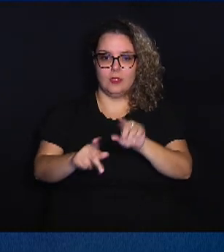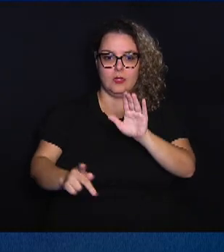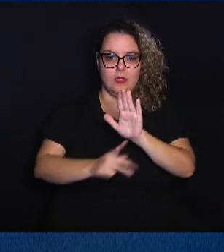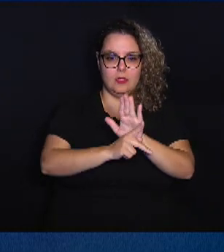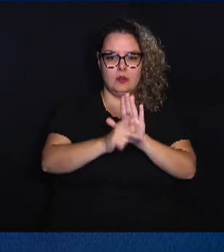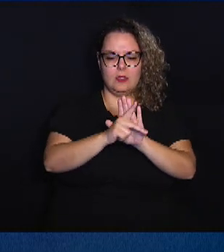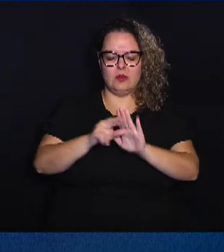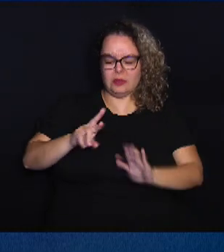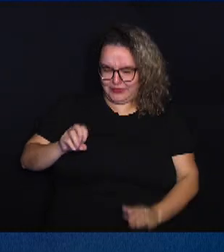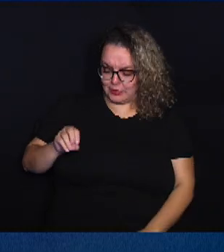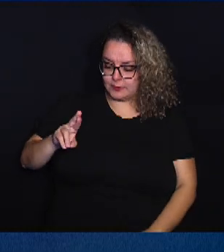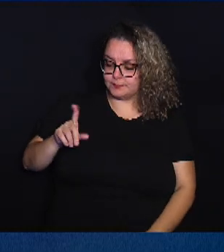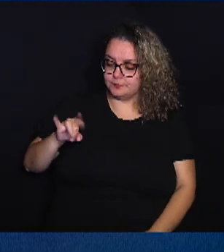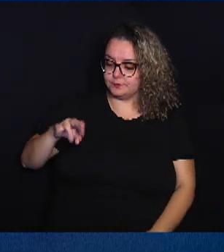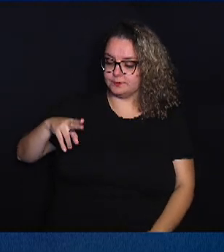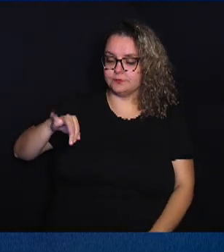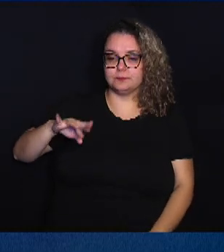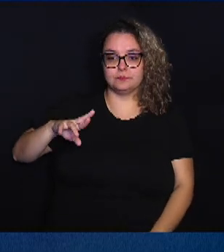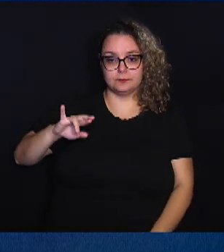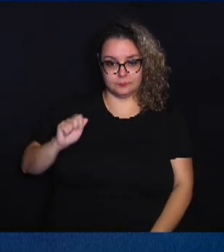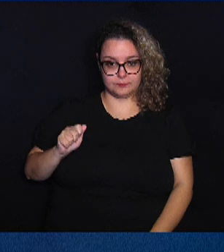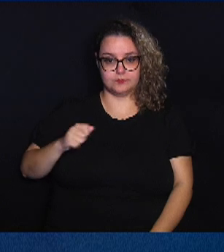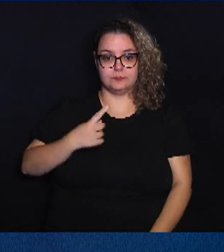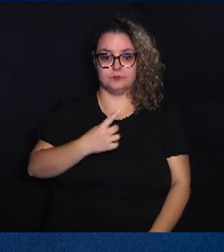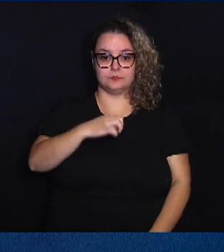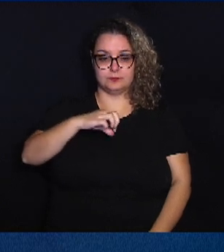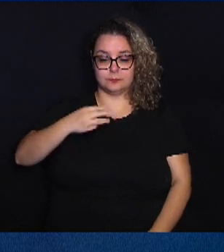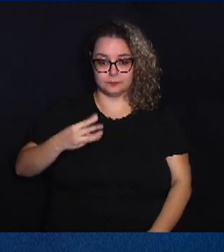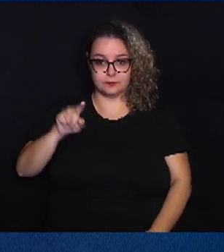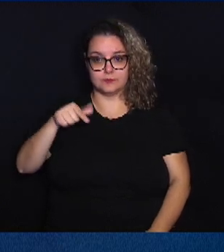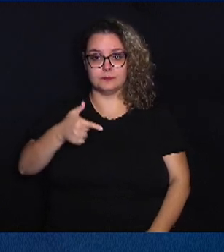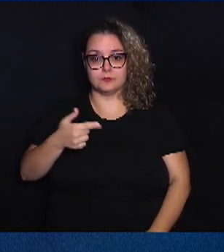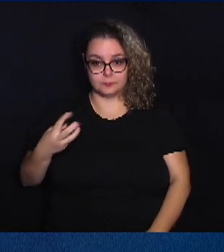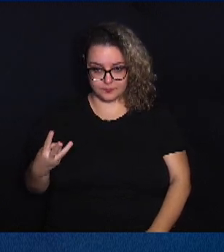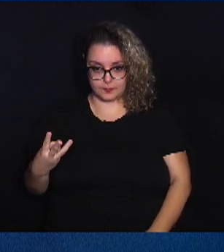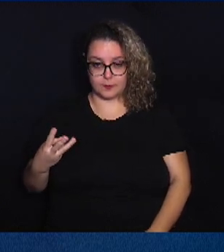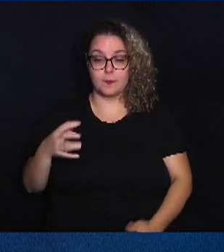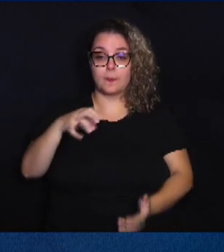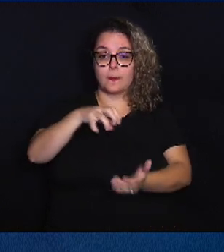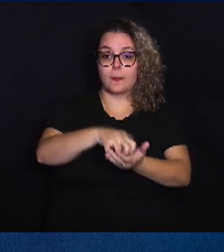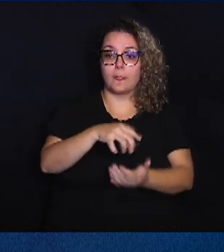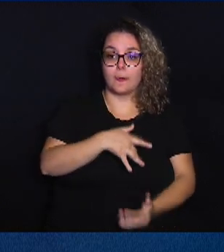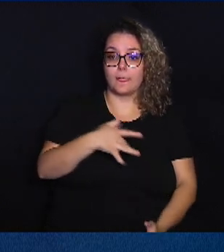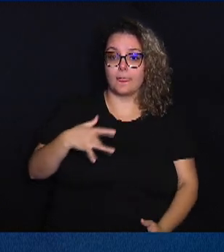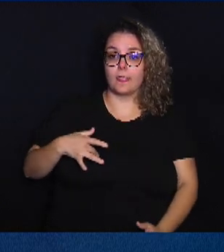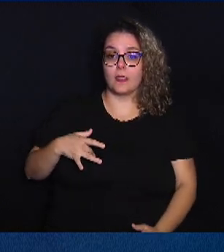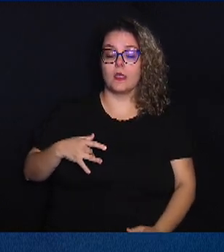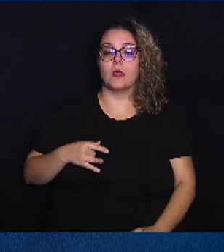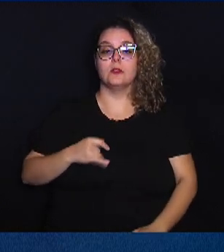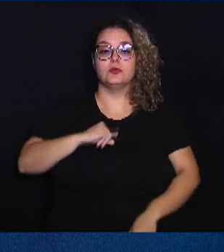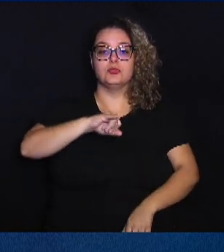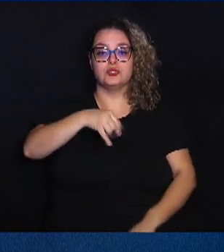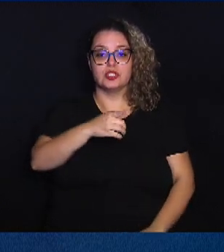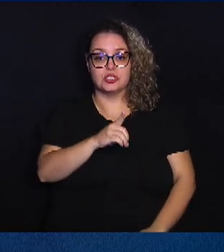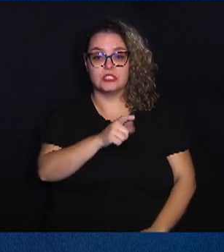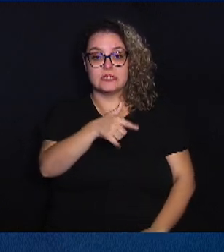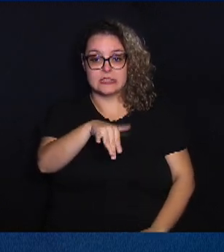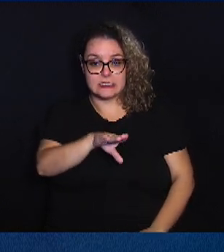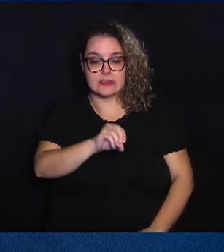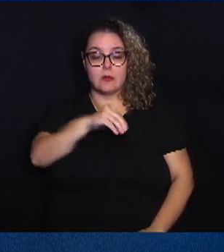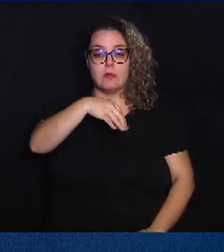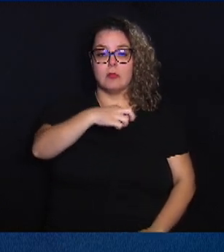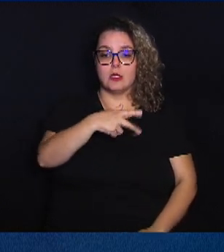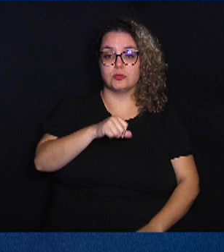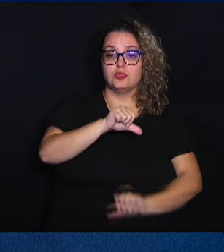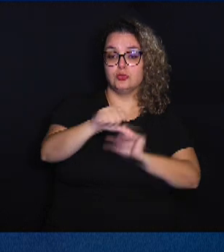ordinária 193 de 2023, para que o Centro de Saúde do Jardim São Marcos tivesse o nome